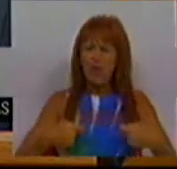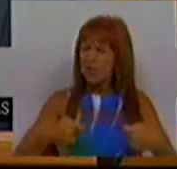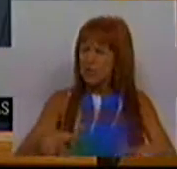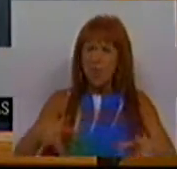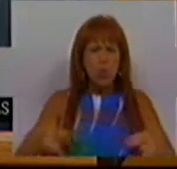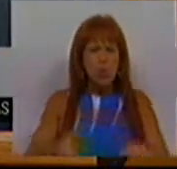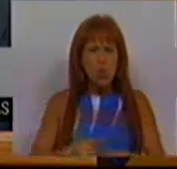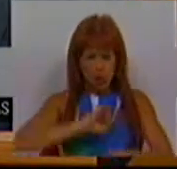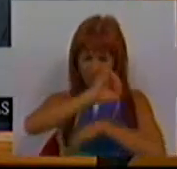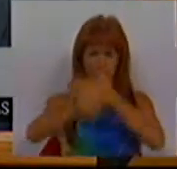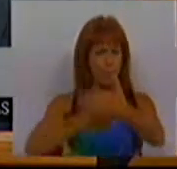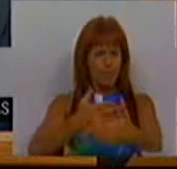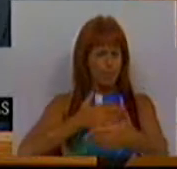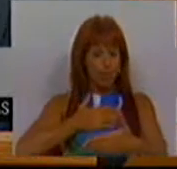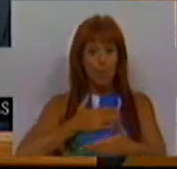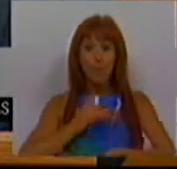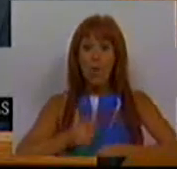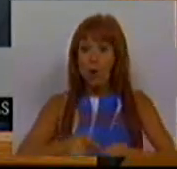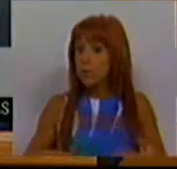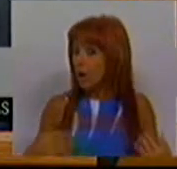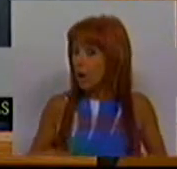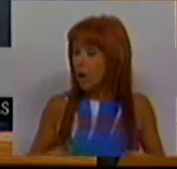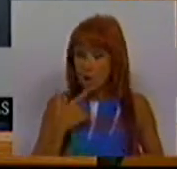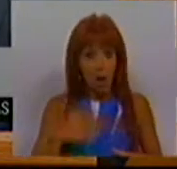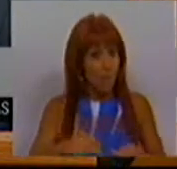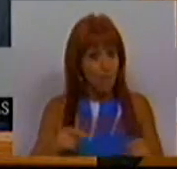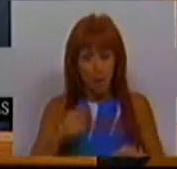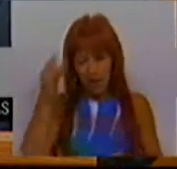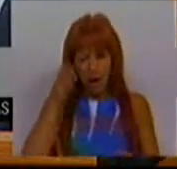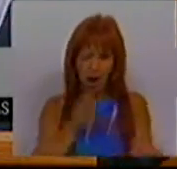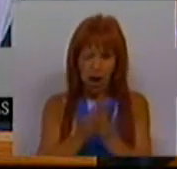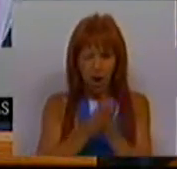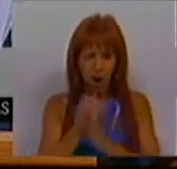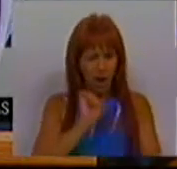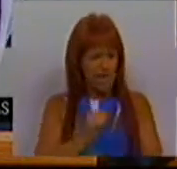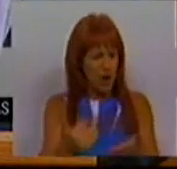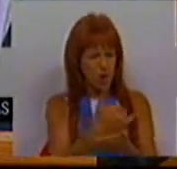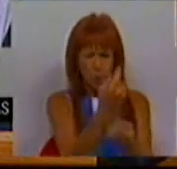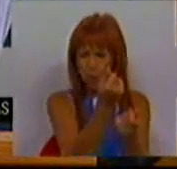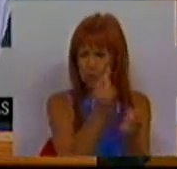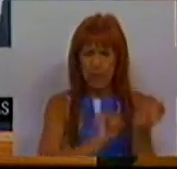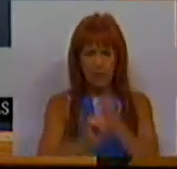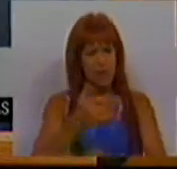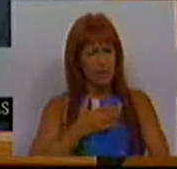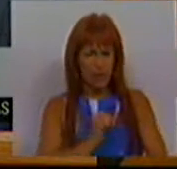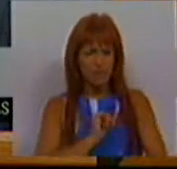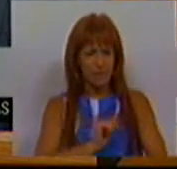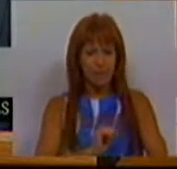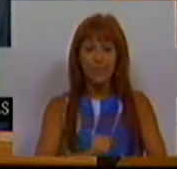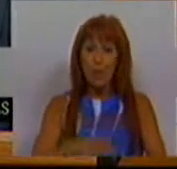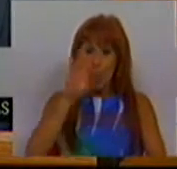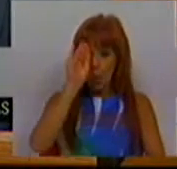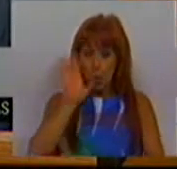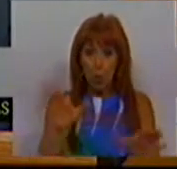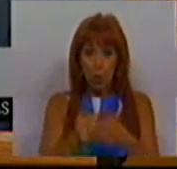nunca são reembolsadas o que é uma inaceitável exploração dos seus recursos e da sua vontade. O